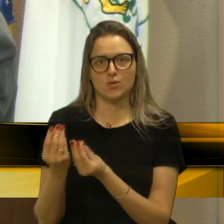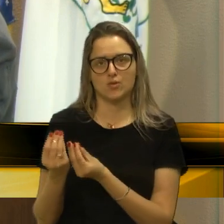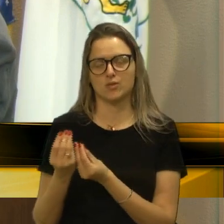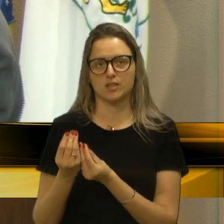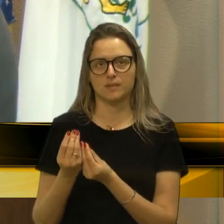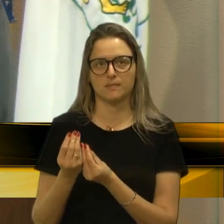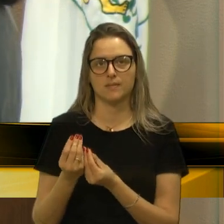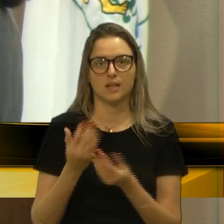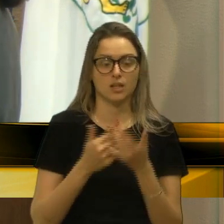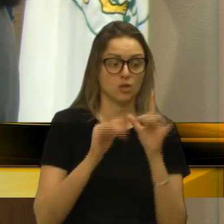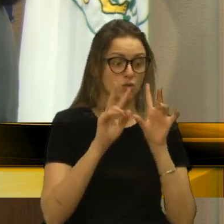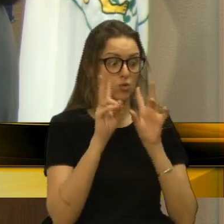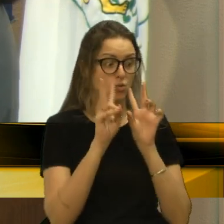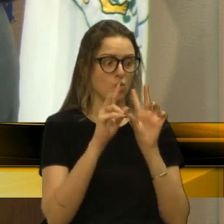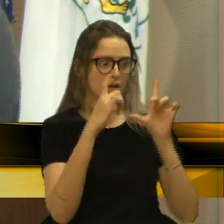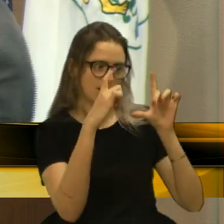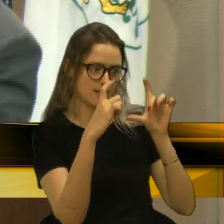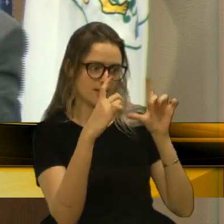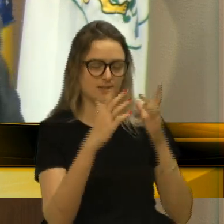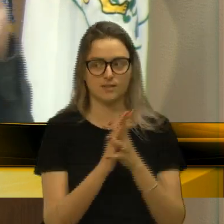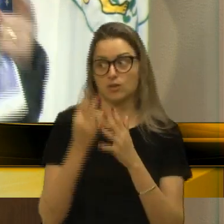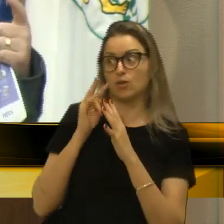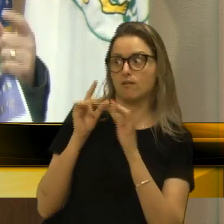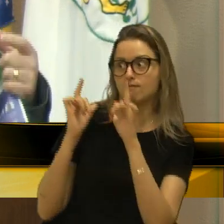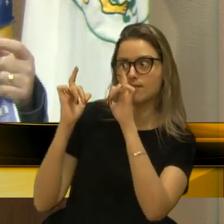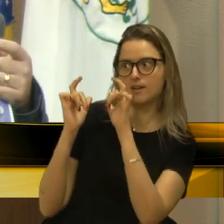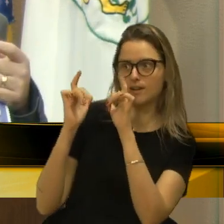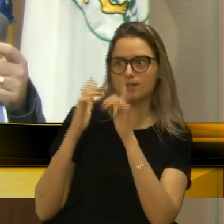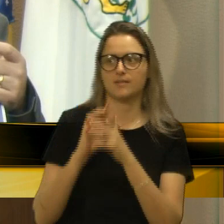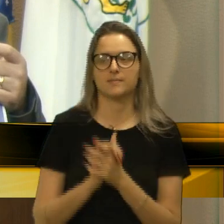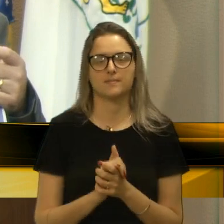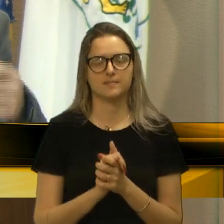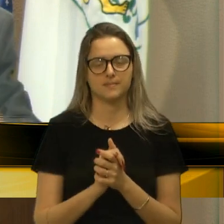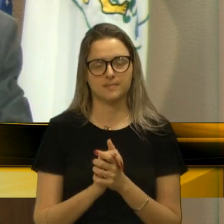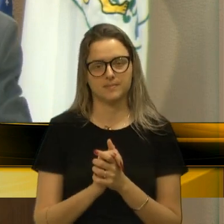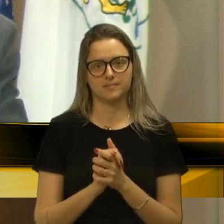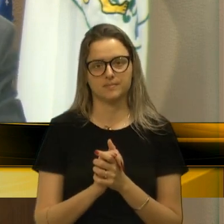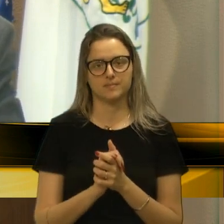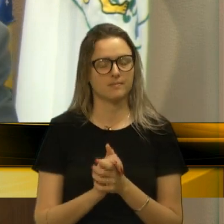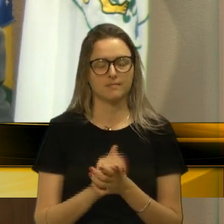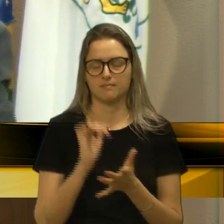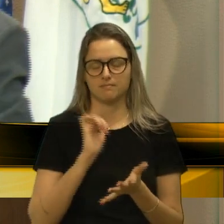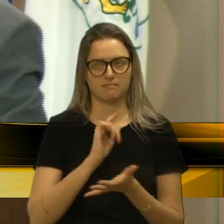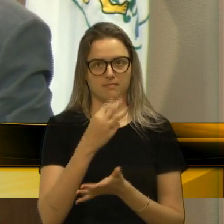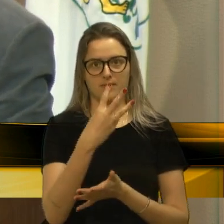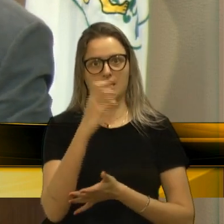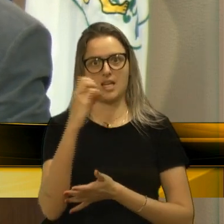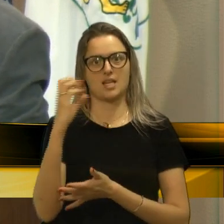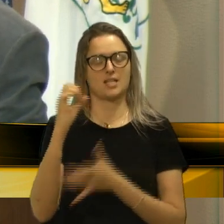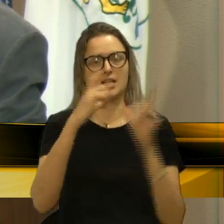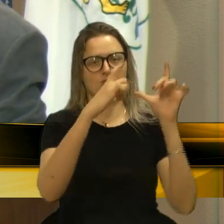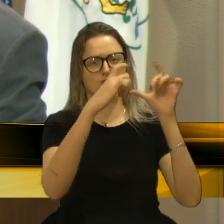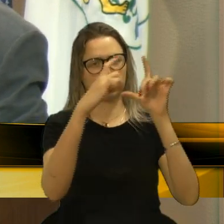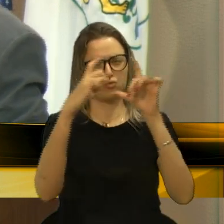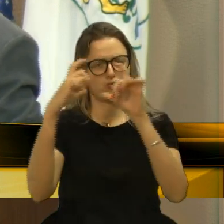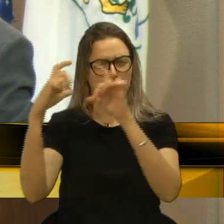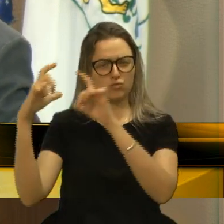Fica ali, tu olha para um lado, um clique. Tu olha para o outro lado, outro clique. Tiro 300 fotos.